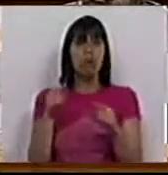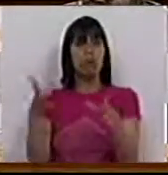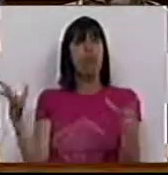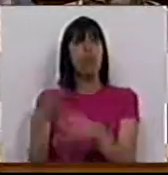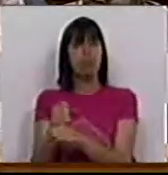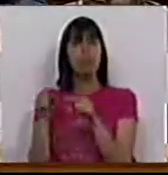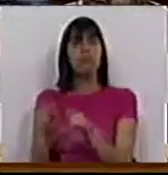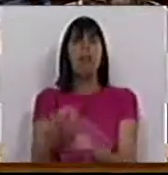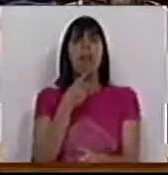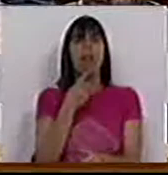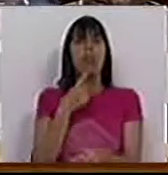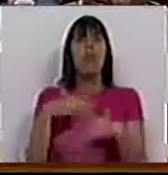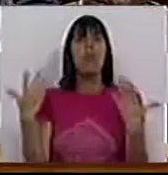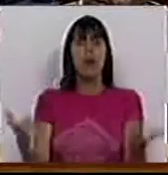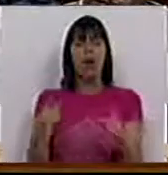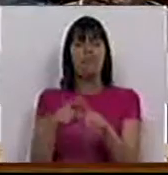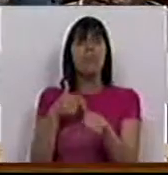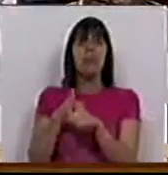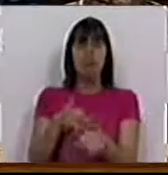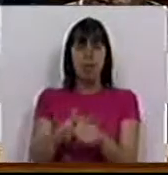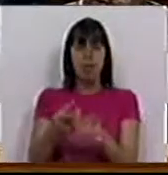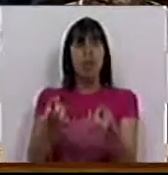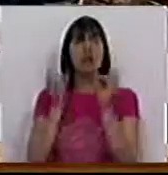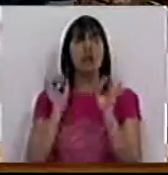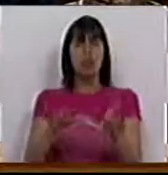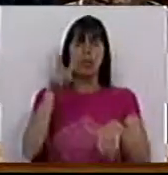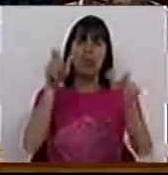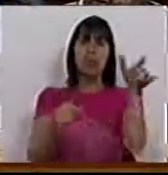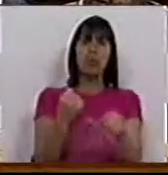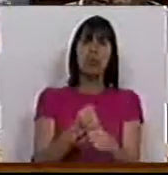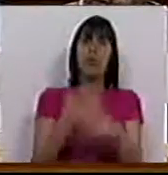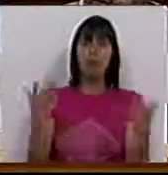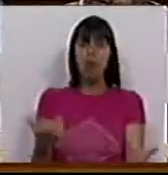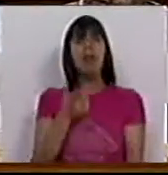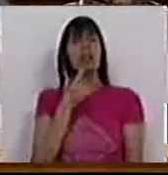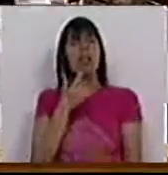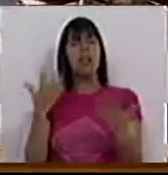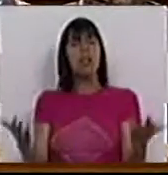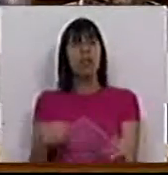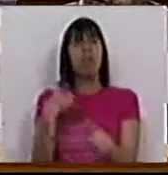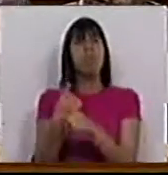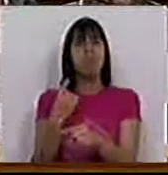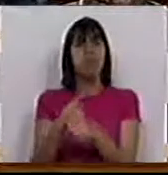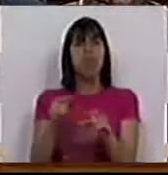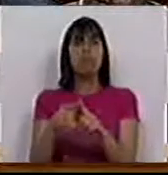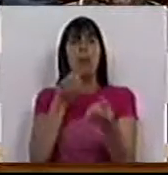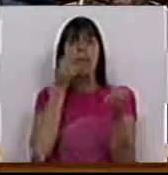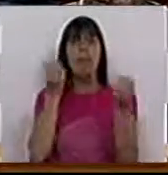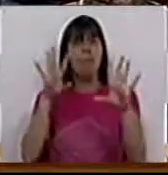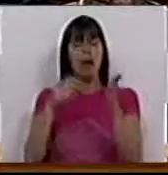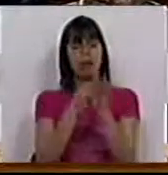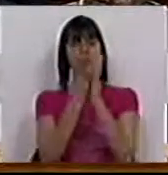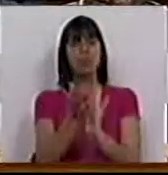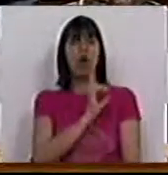extinção significa que ela é acompanhada do despedimento dos trabalhadores e significa também que perde um